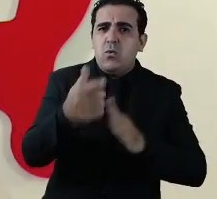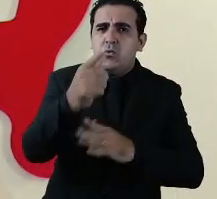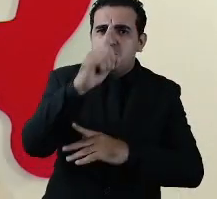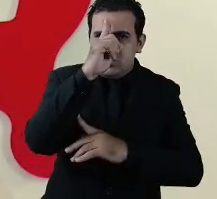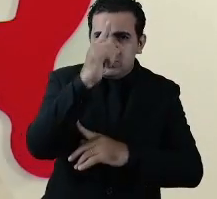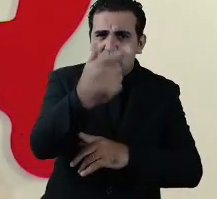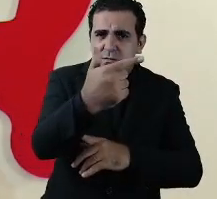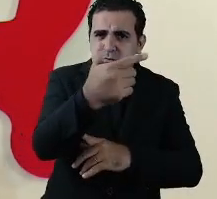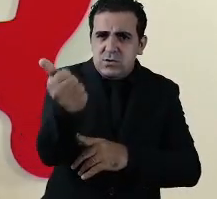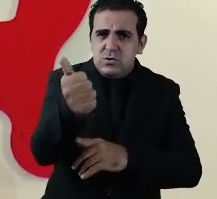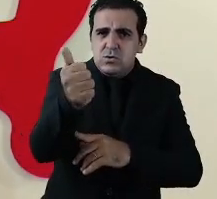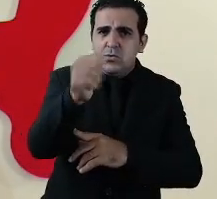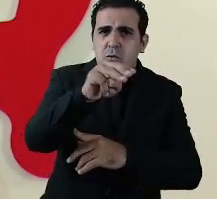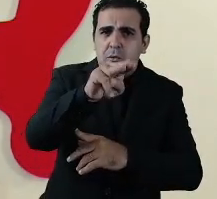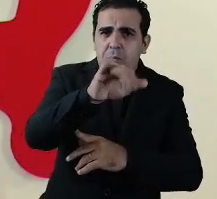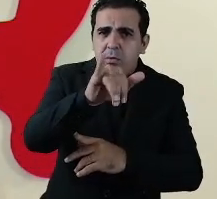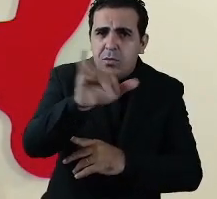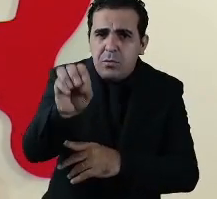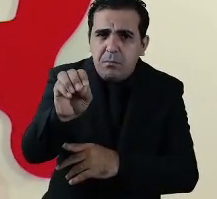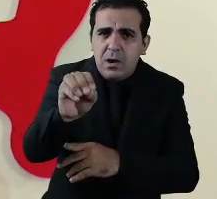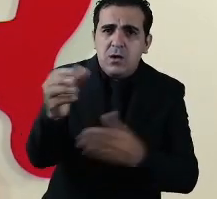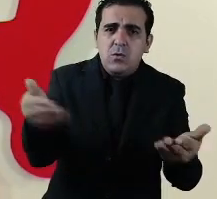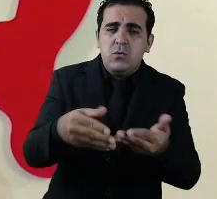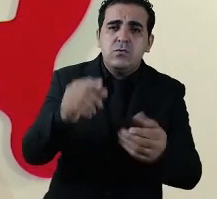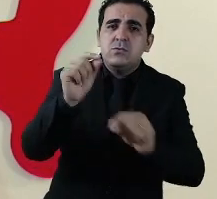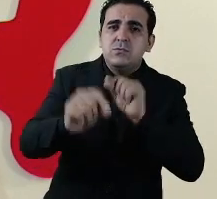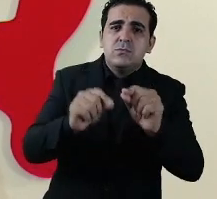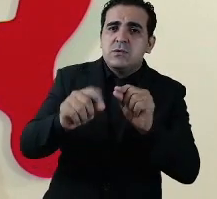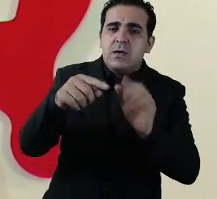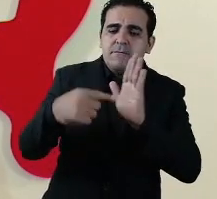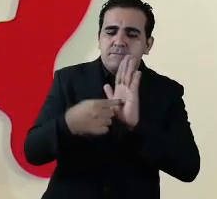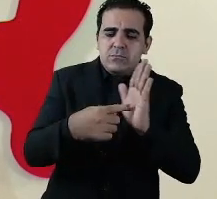21 de maio revelam que a situação